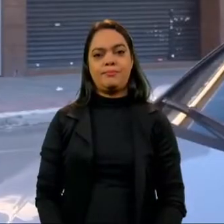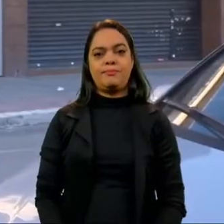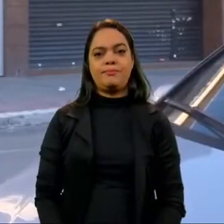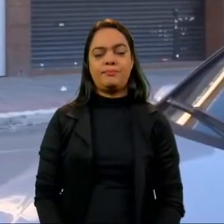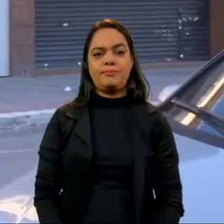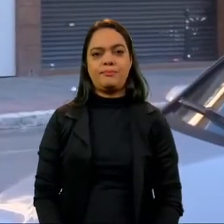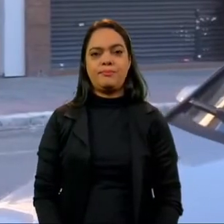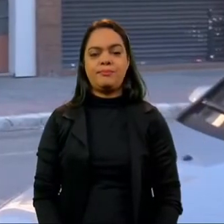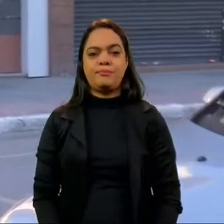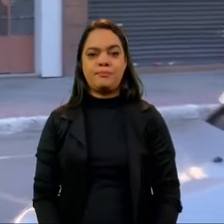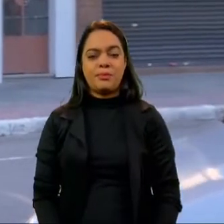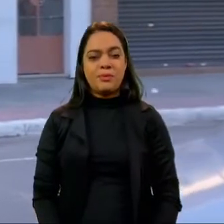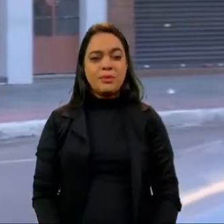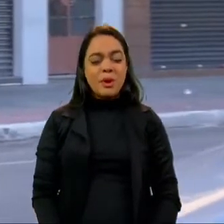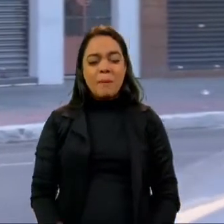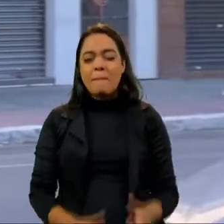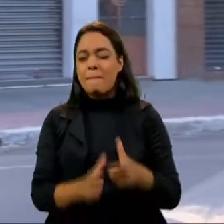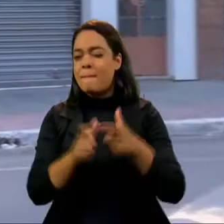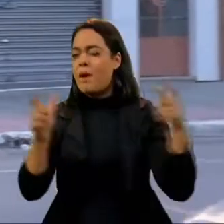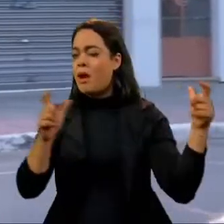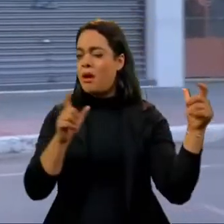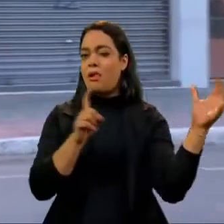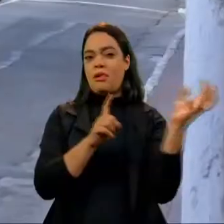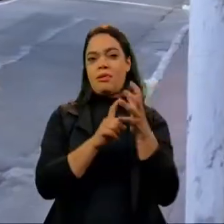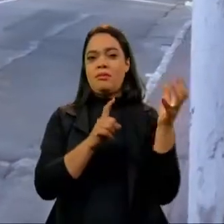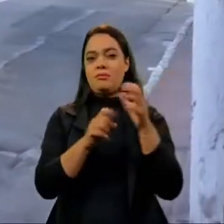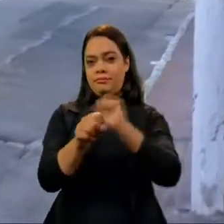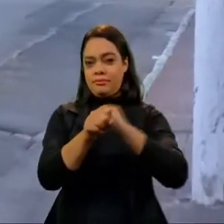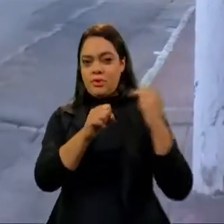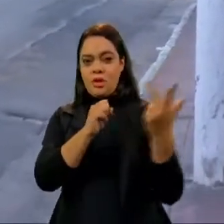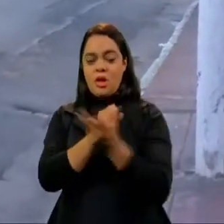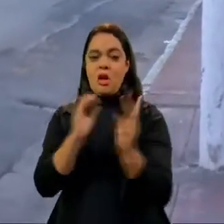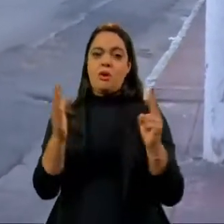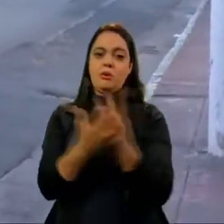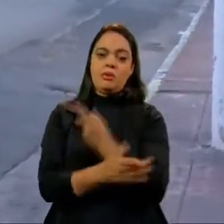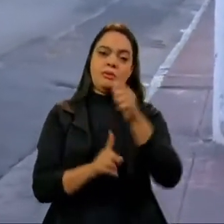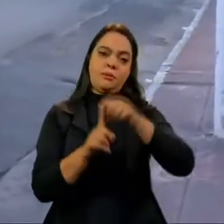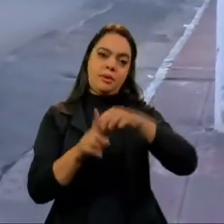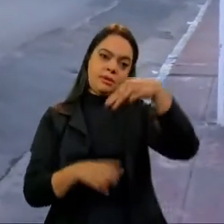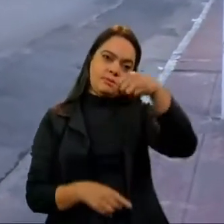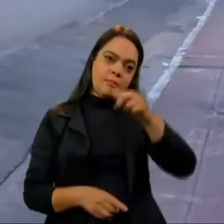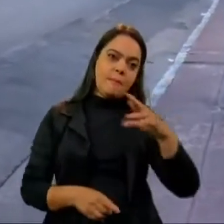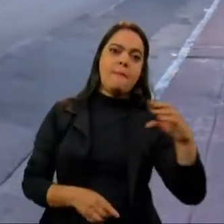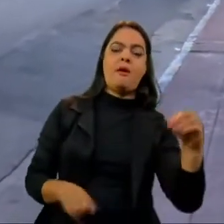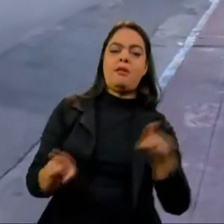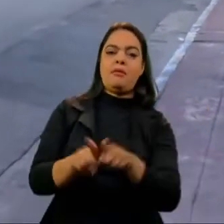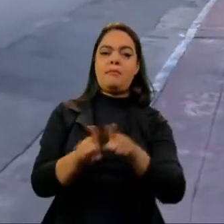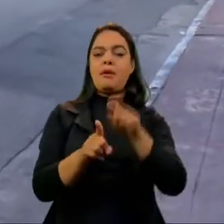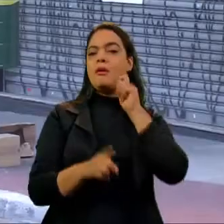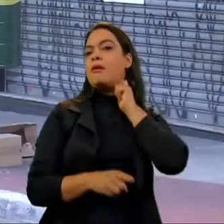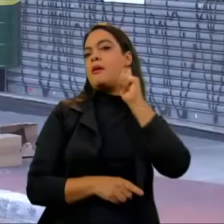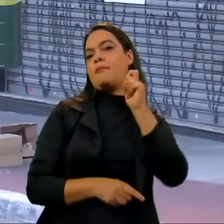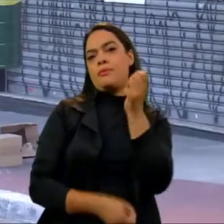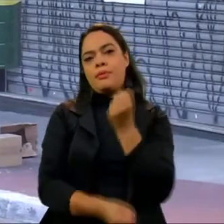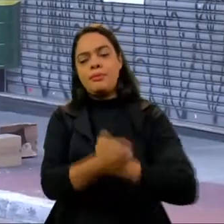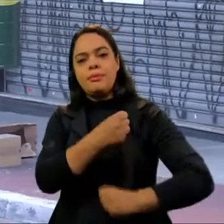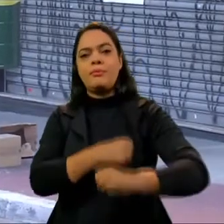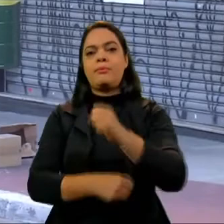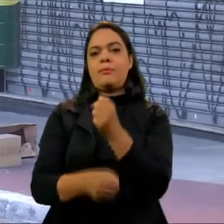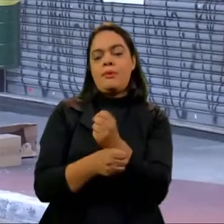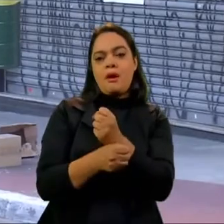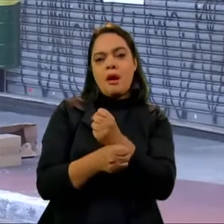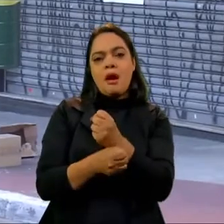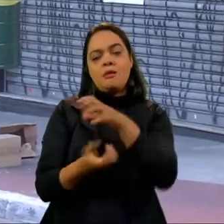Os maiores efeitos da crise do coronavírus foram registrados em março e abril do ano passado, quando vários setores da economia fecharam as